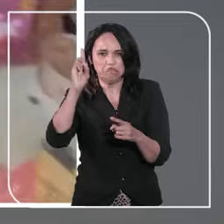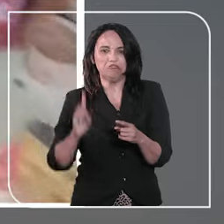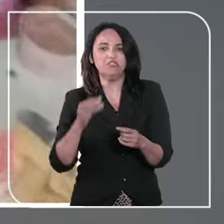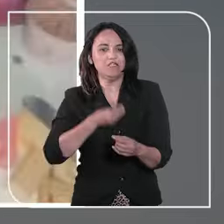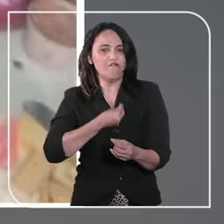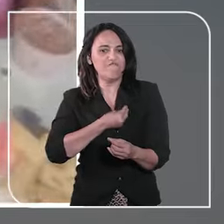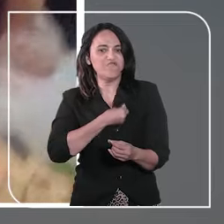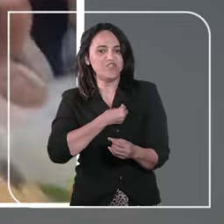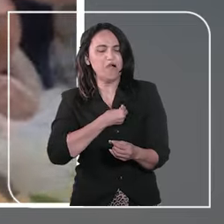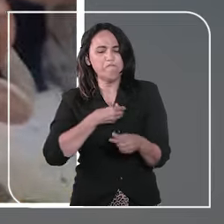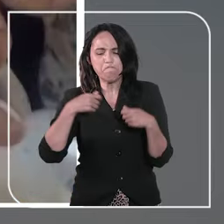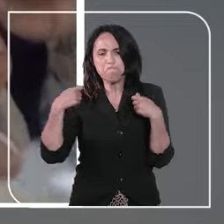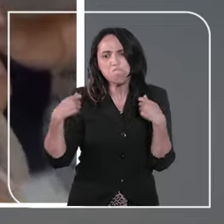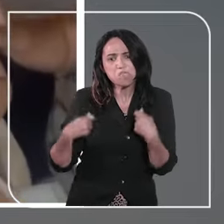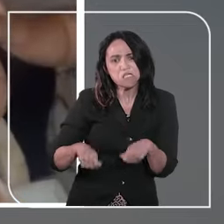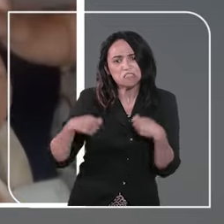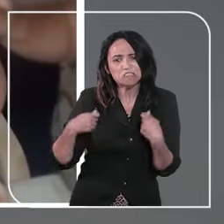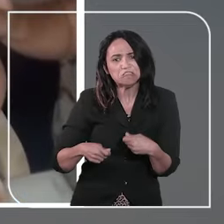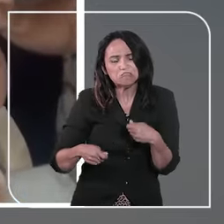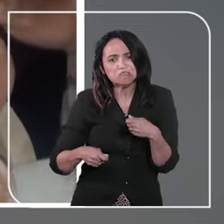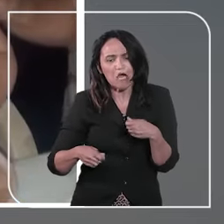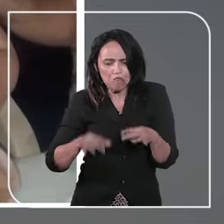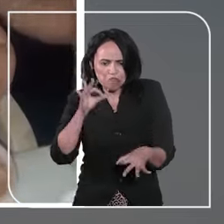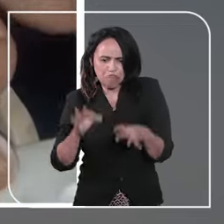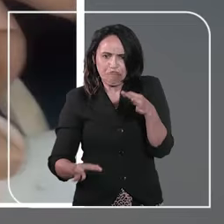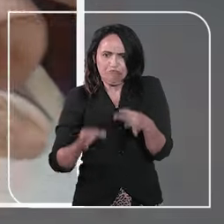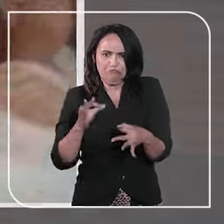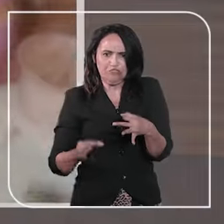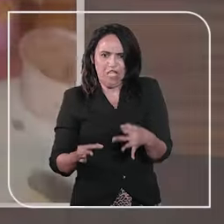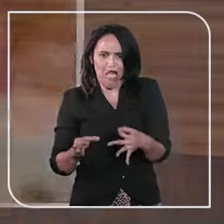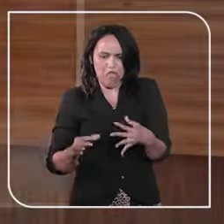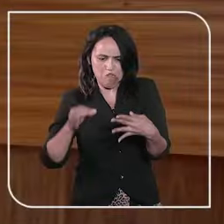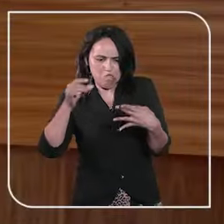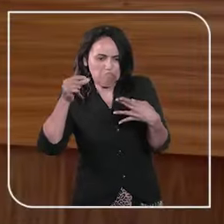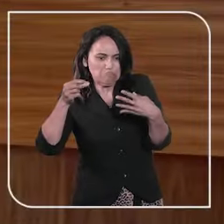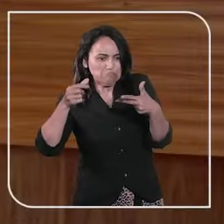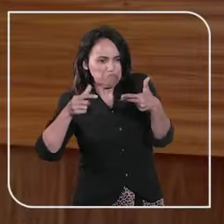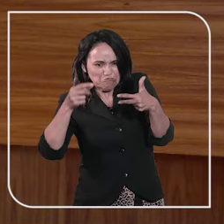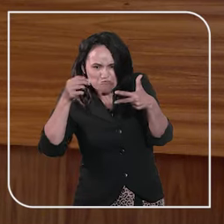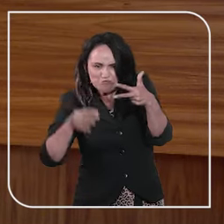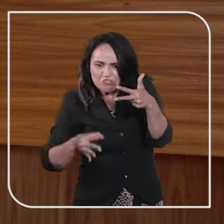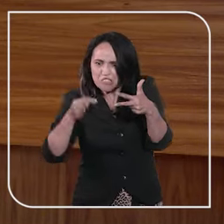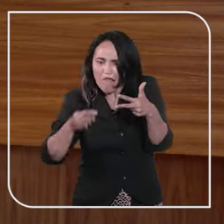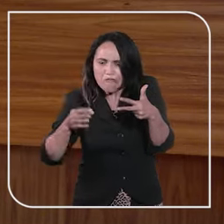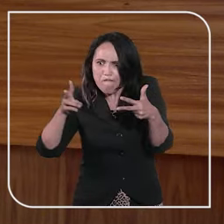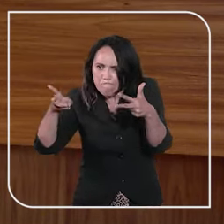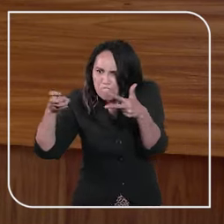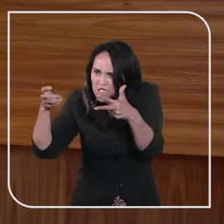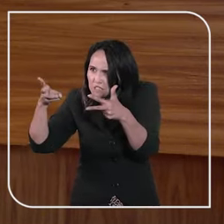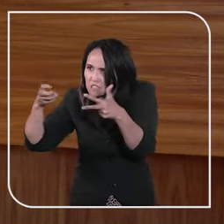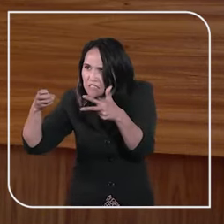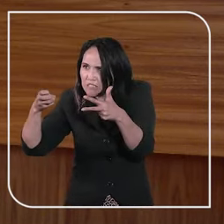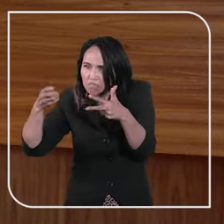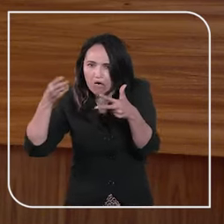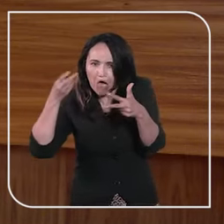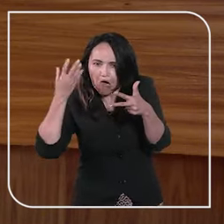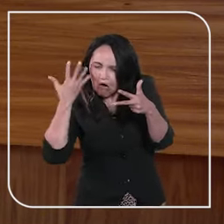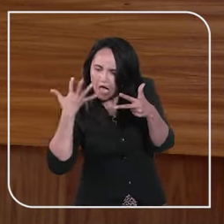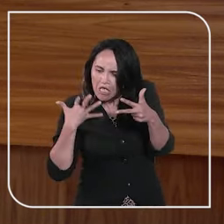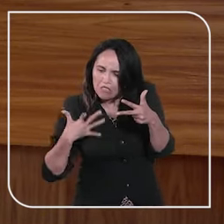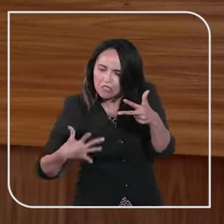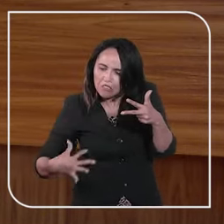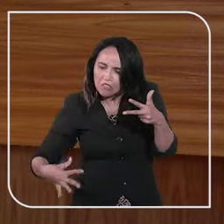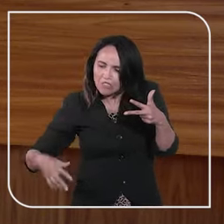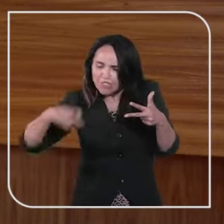o direito à vida. A gente precisa ter um judiciário que olhe para aqueles que são minorias, que são minorias que